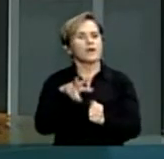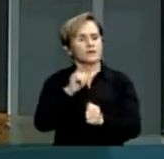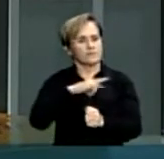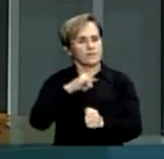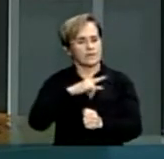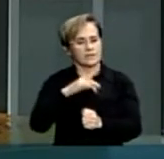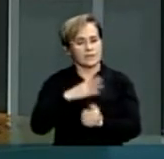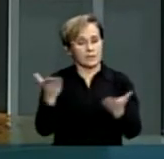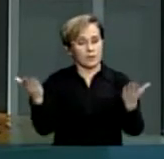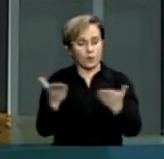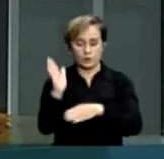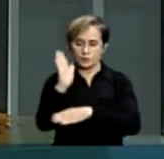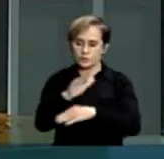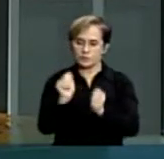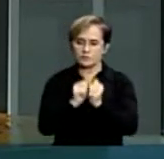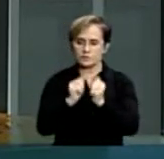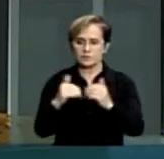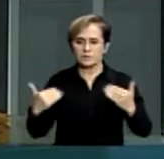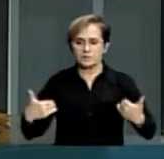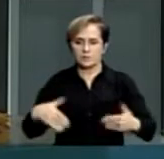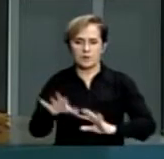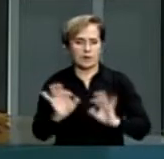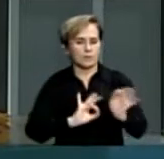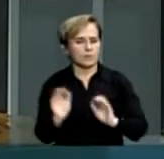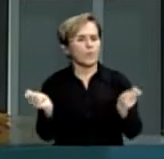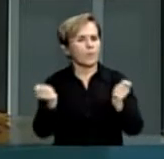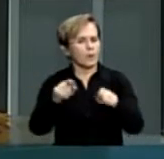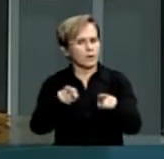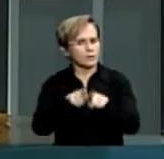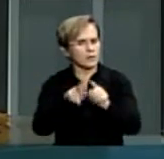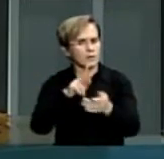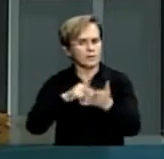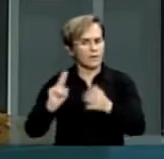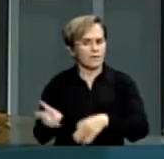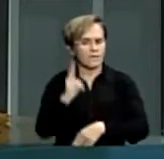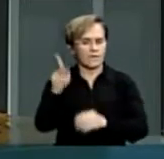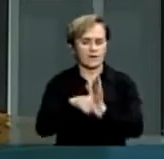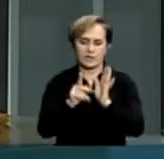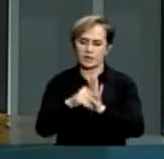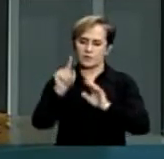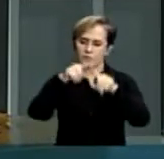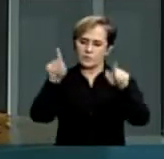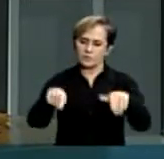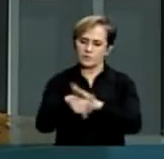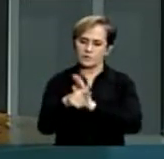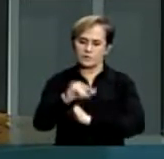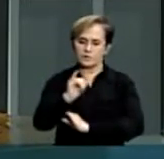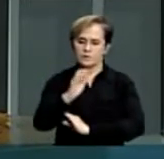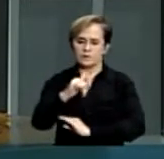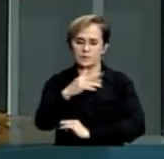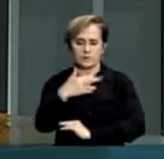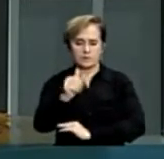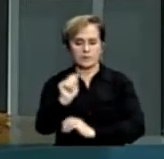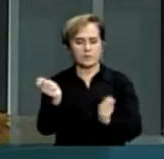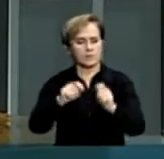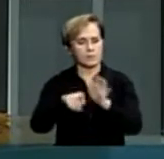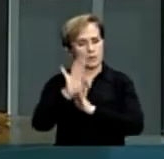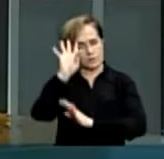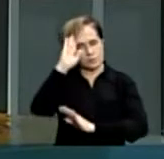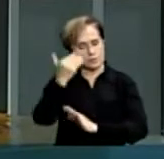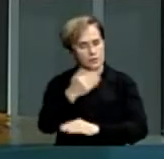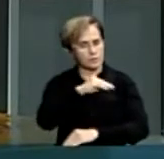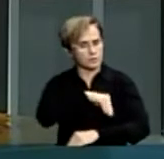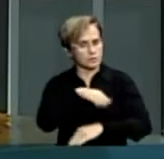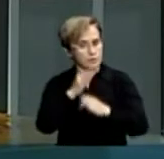ser realizada hoje no Ministério do Planejamento, possa valorizar os servidores do INCRA, possa equiparar o salário dos servidores do